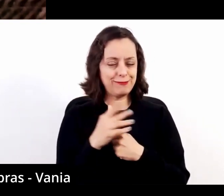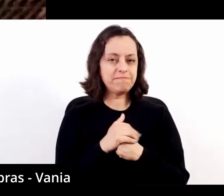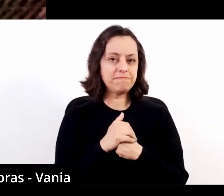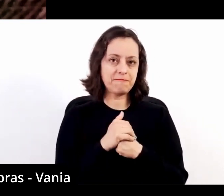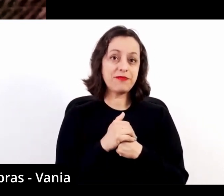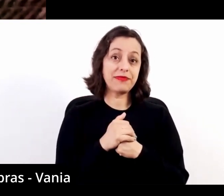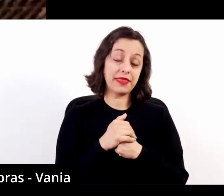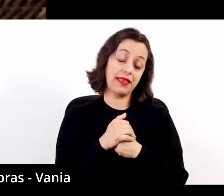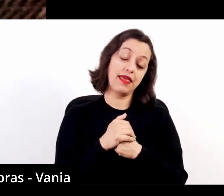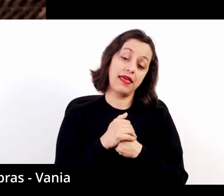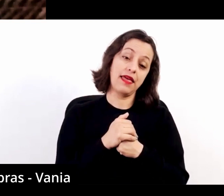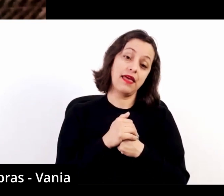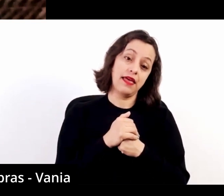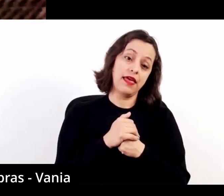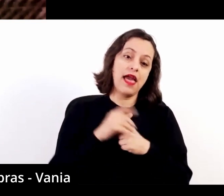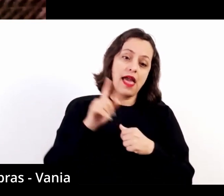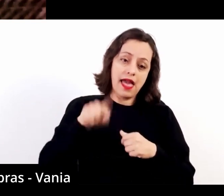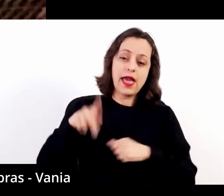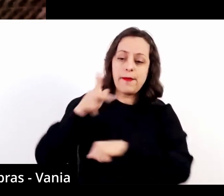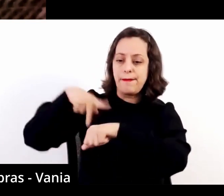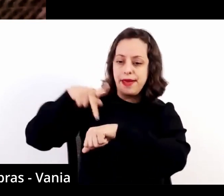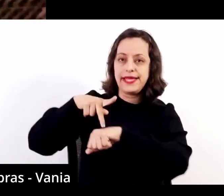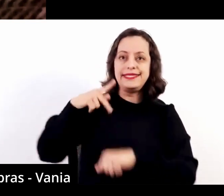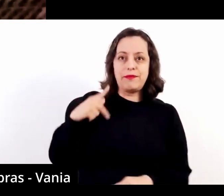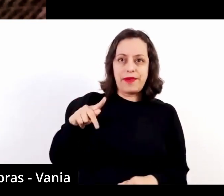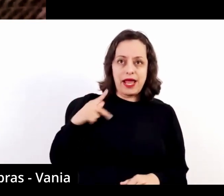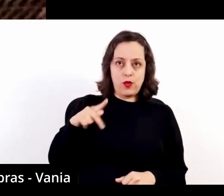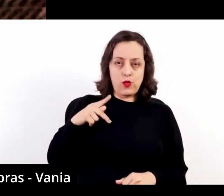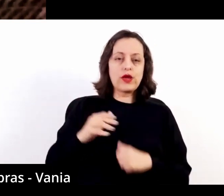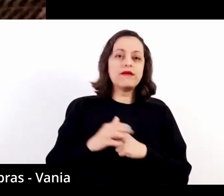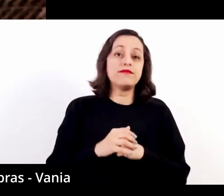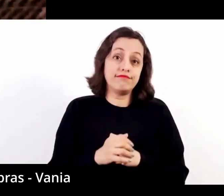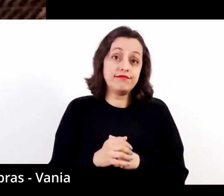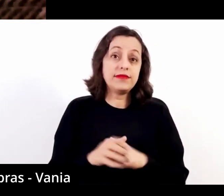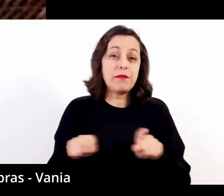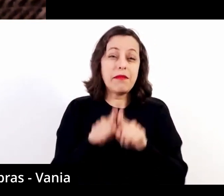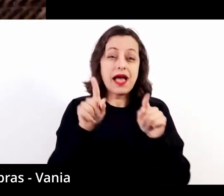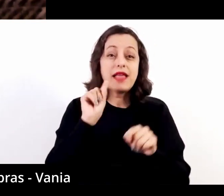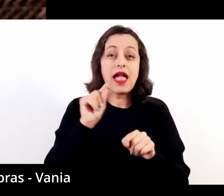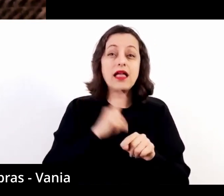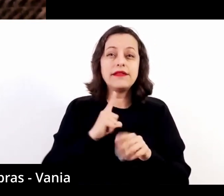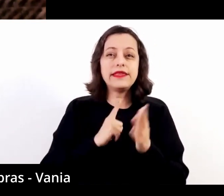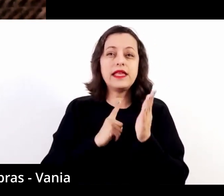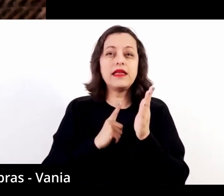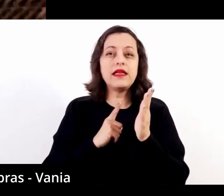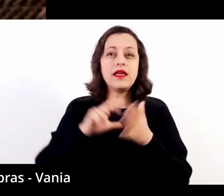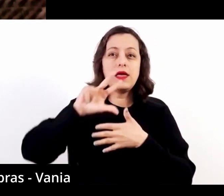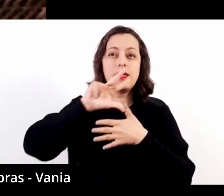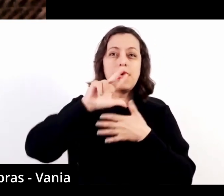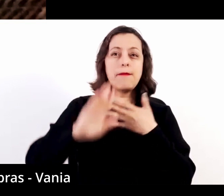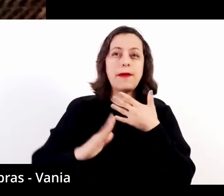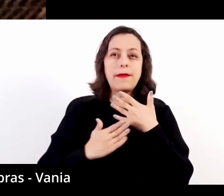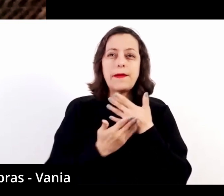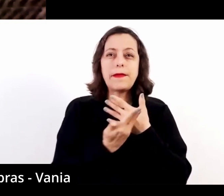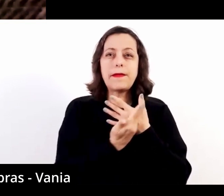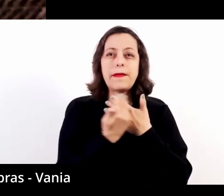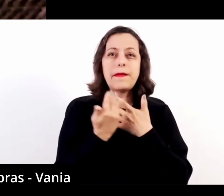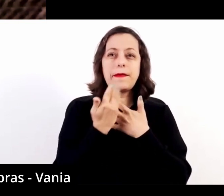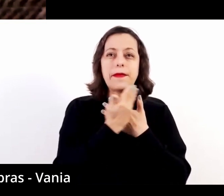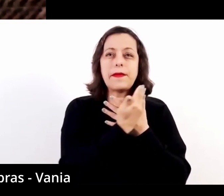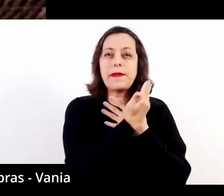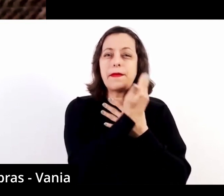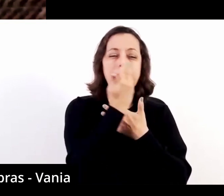tivesse sido no Paraguai, tenha sido no Paraguai, ele, de fato, percorreu como um nômade musical, como